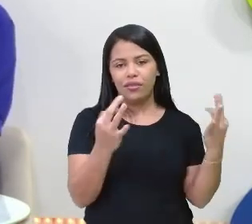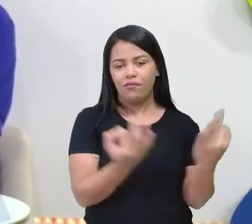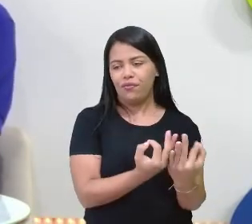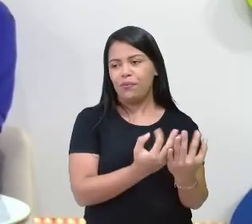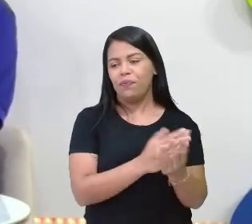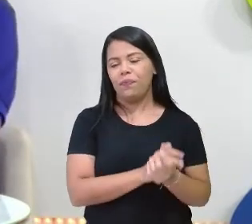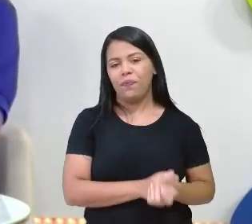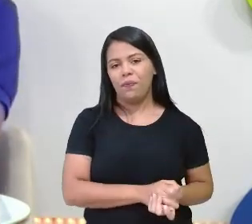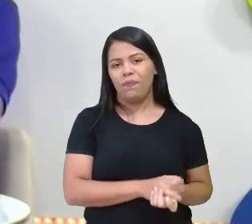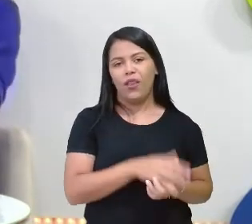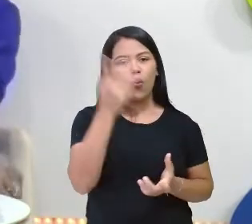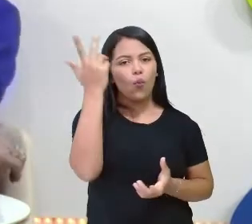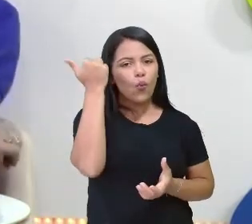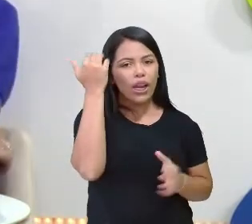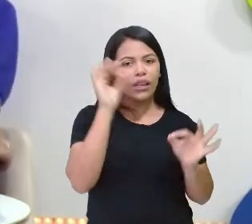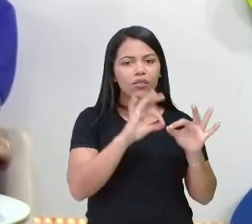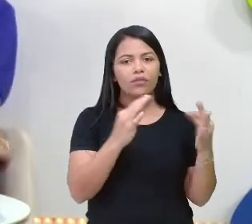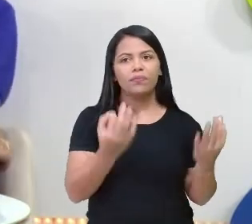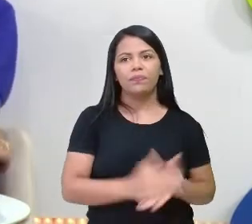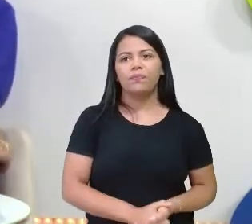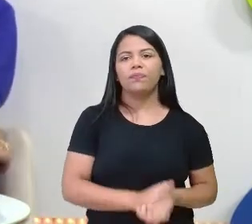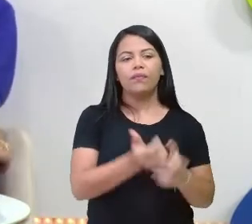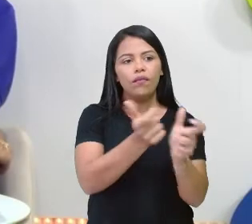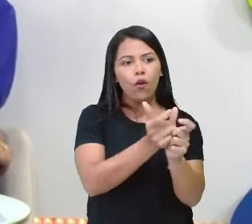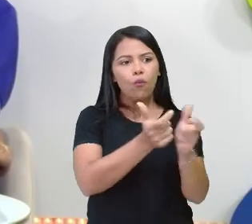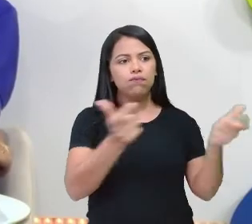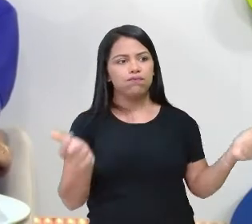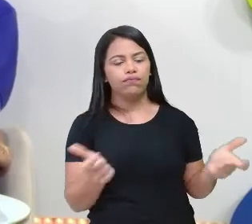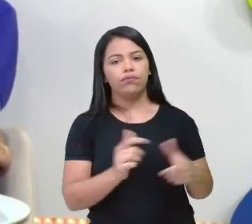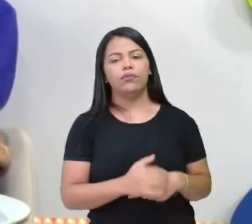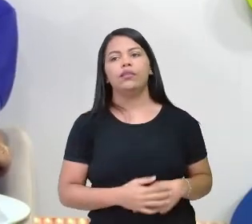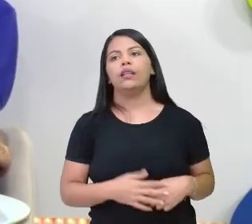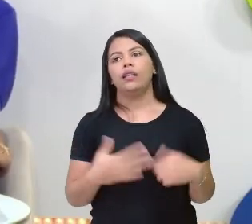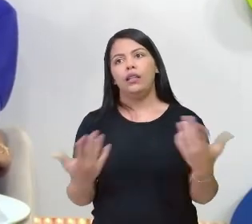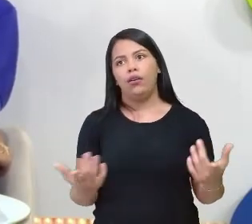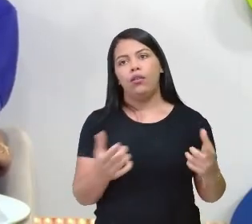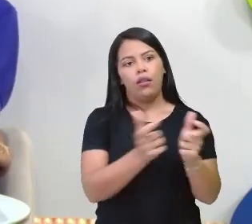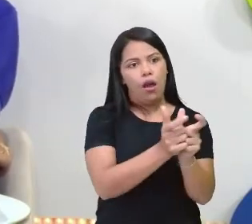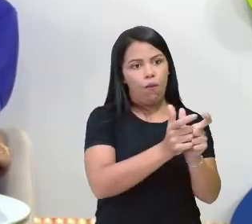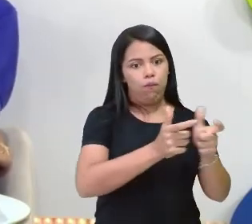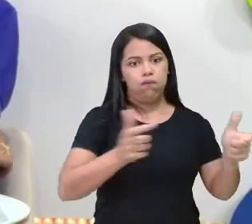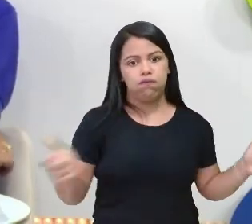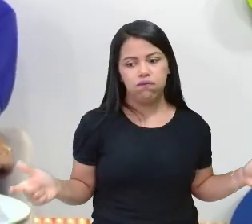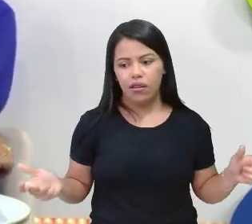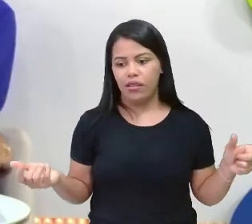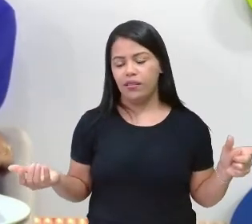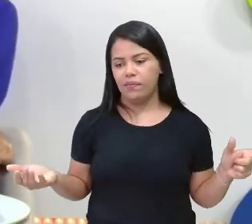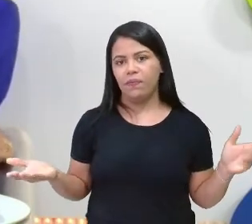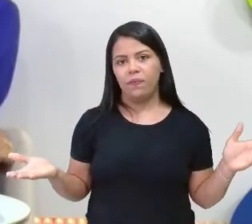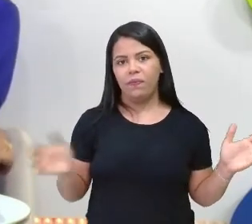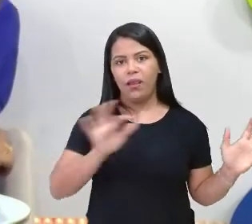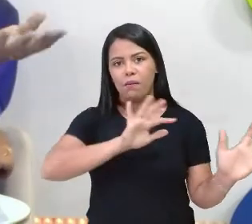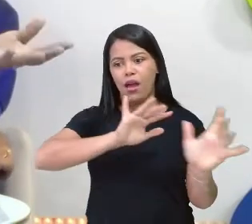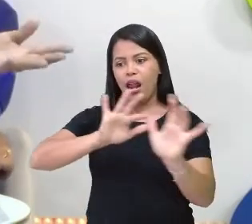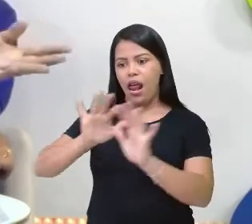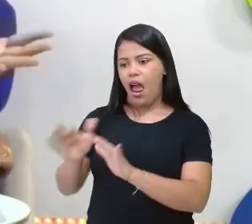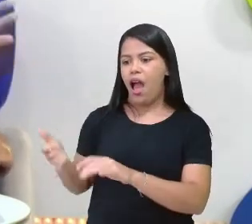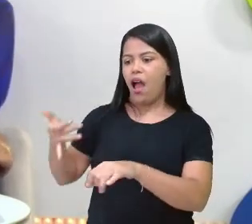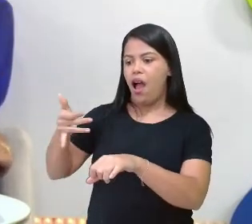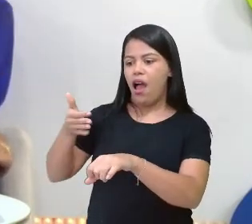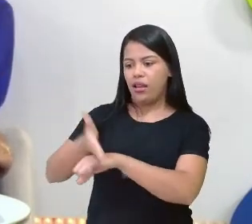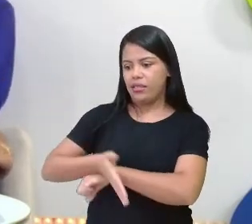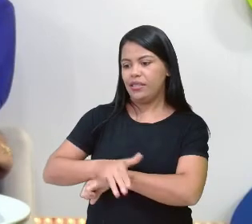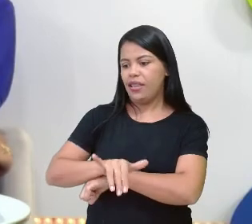Agora, além de uma coelhada, teve uma cenourada, né? Porque era um monte de coelho